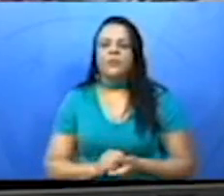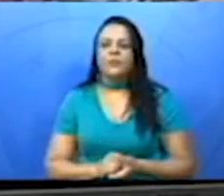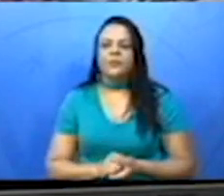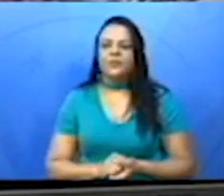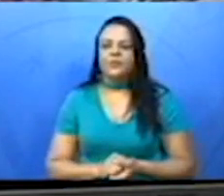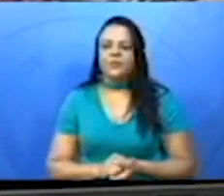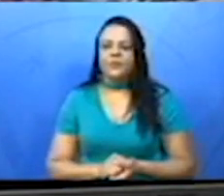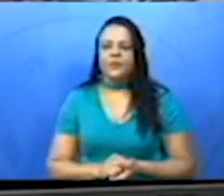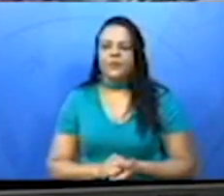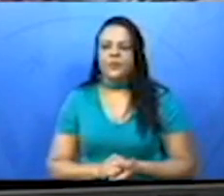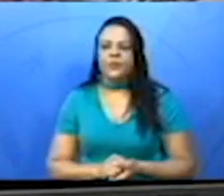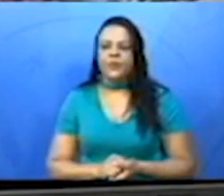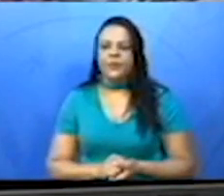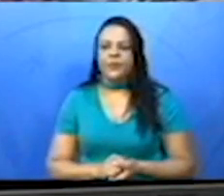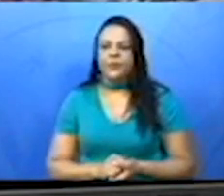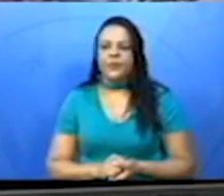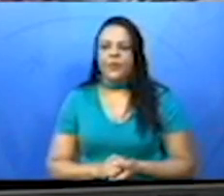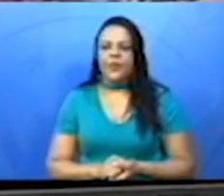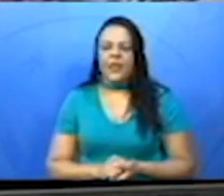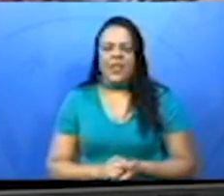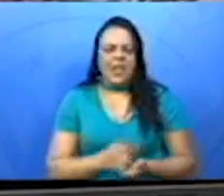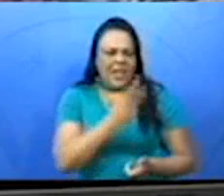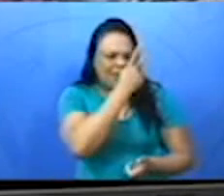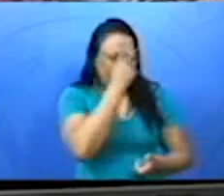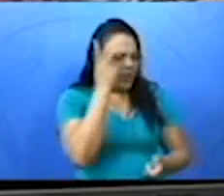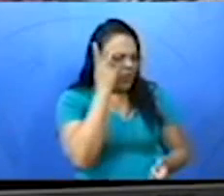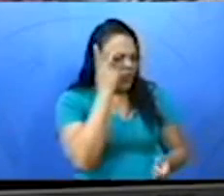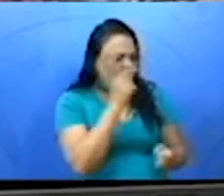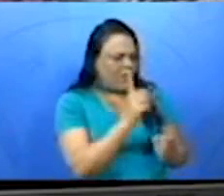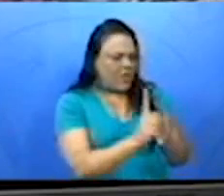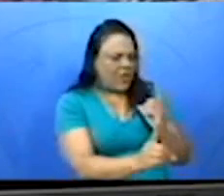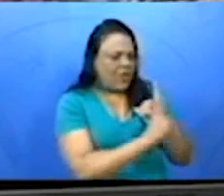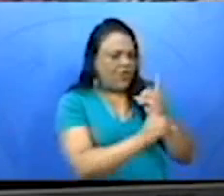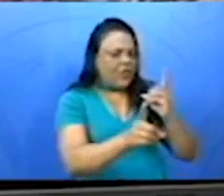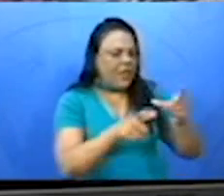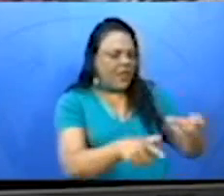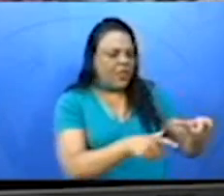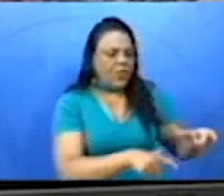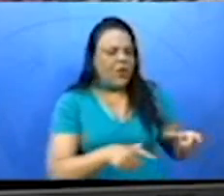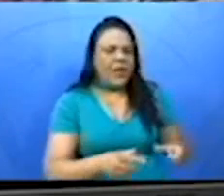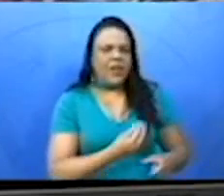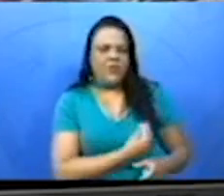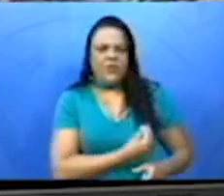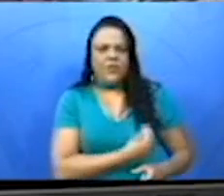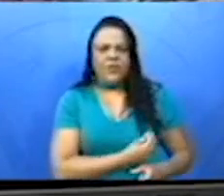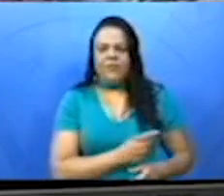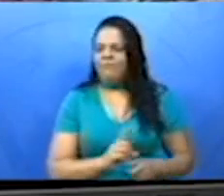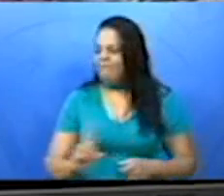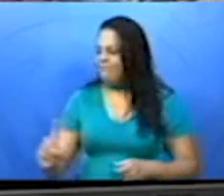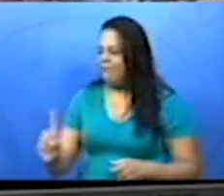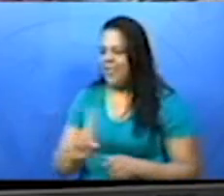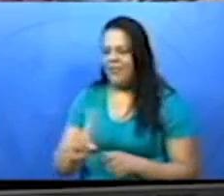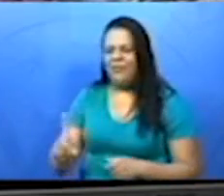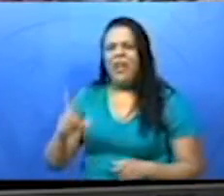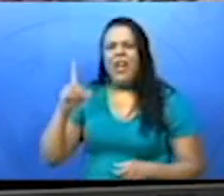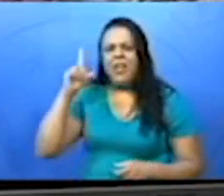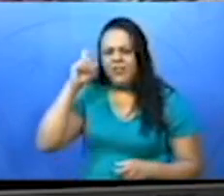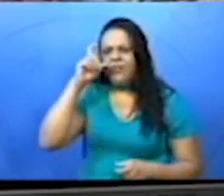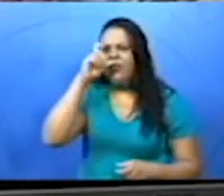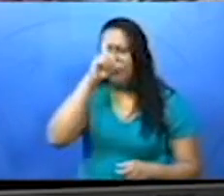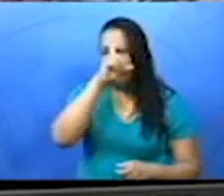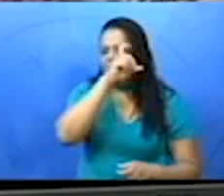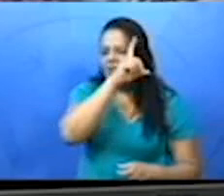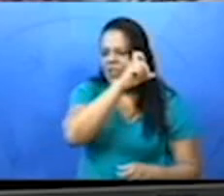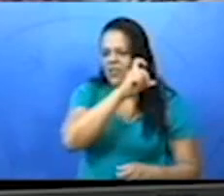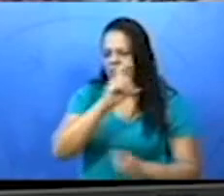Todos encontravam lugar para morar? Não. Não era fácil encontrar lugar para morar. E onde